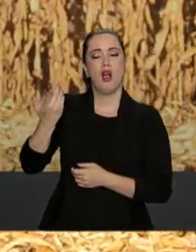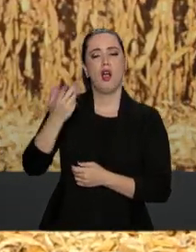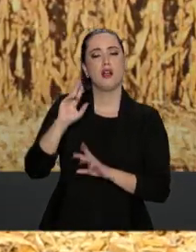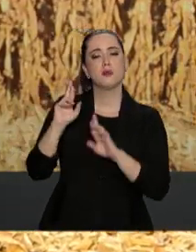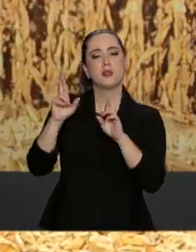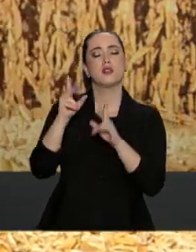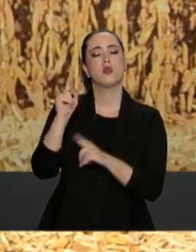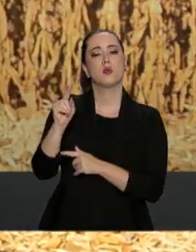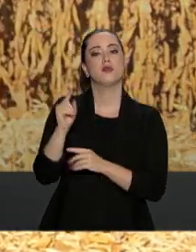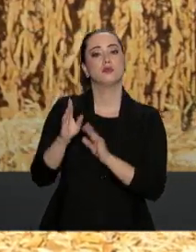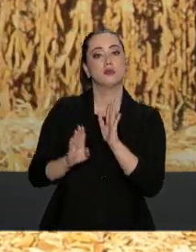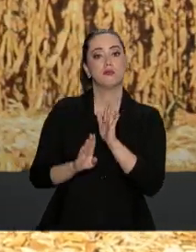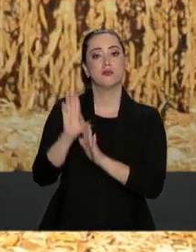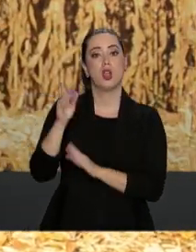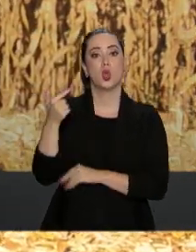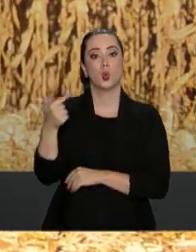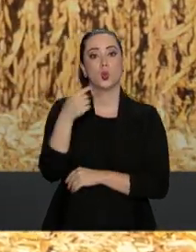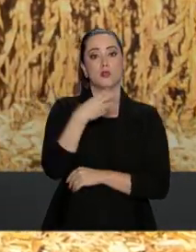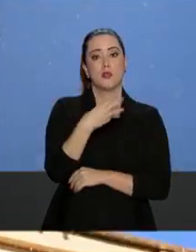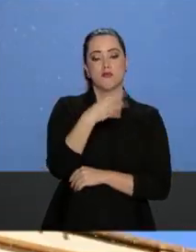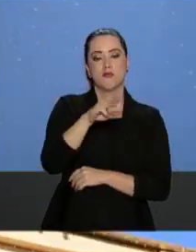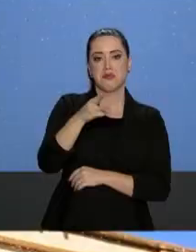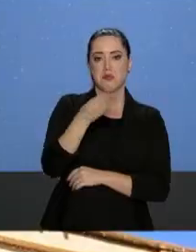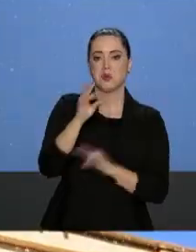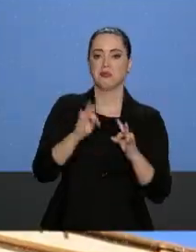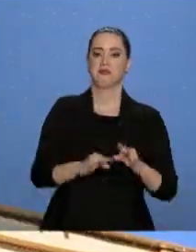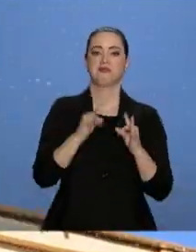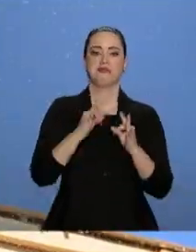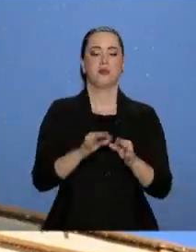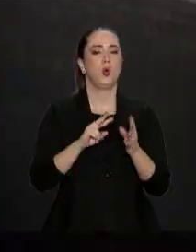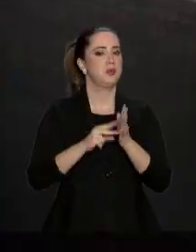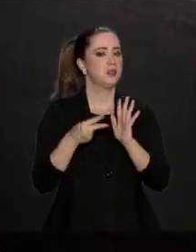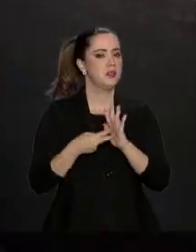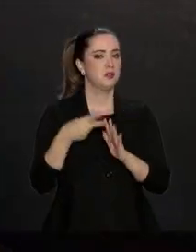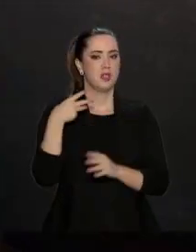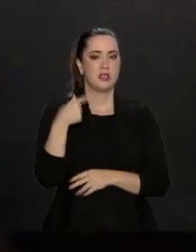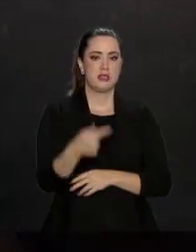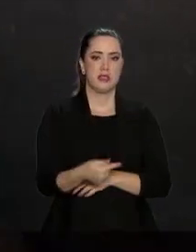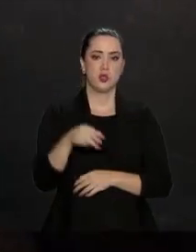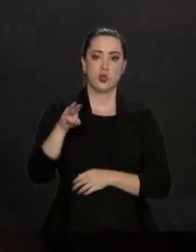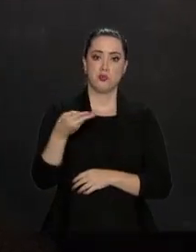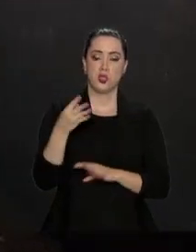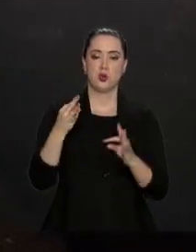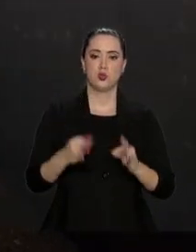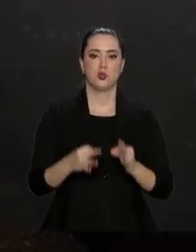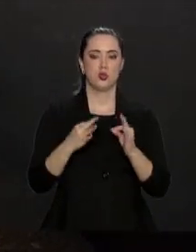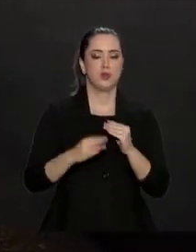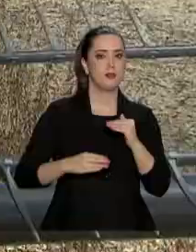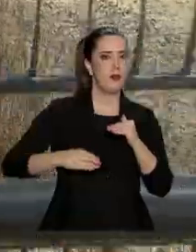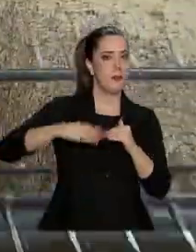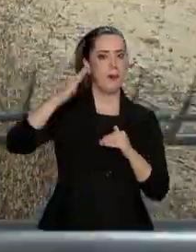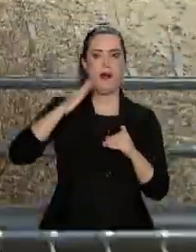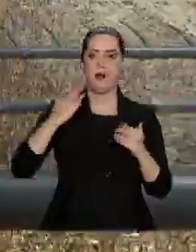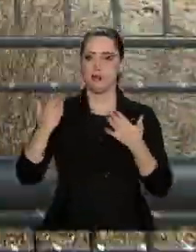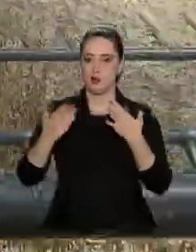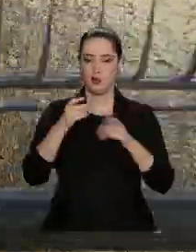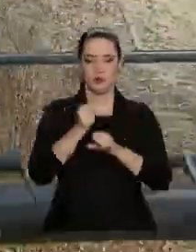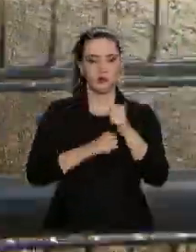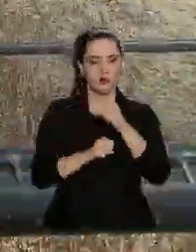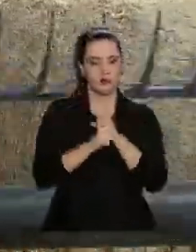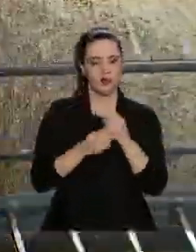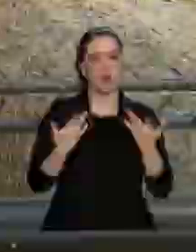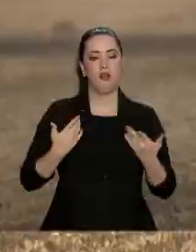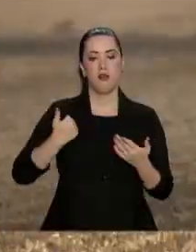IBGE é de 233 milhões de toneladas, o que representa 7 milhões de toneladas a mais. As maiores